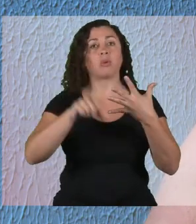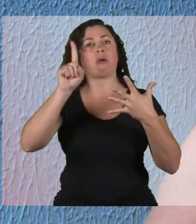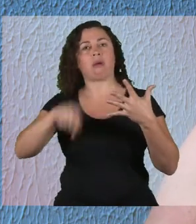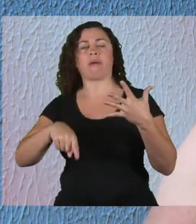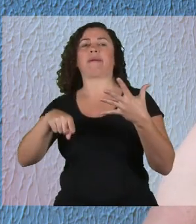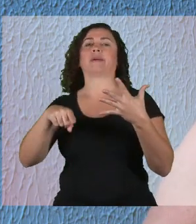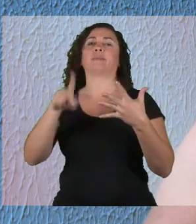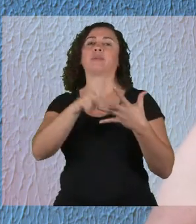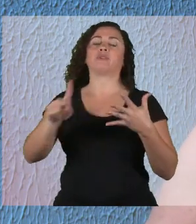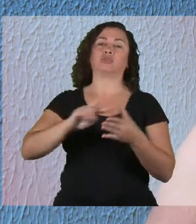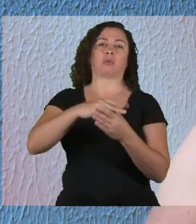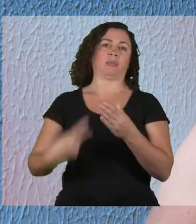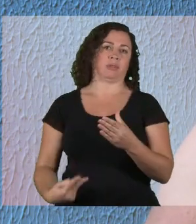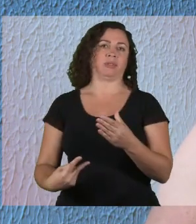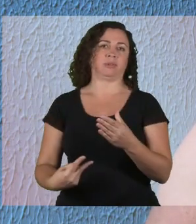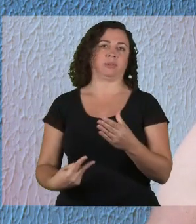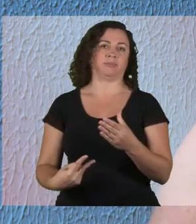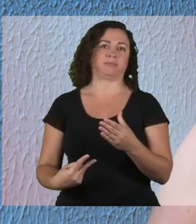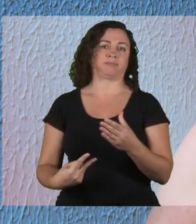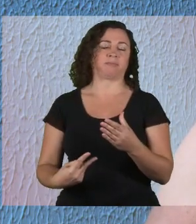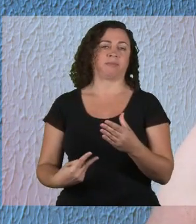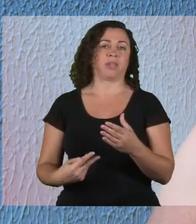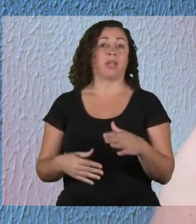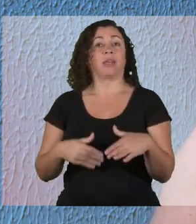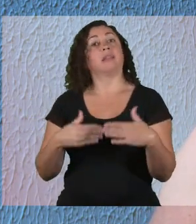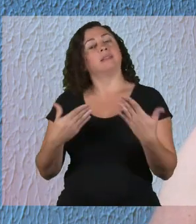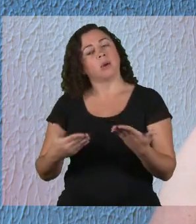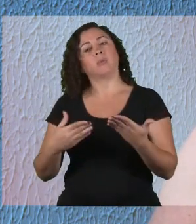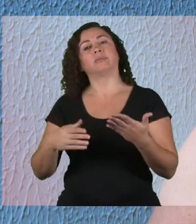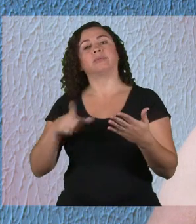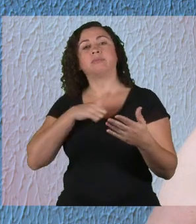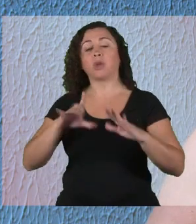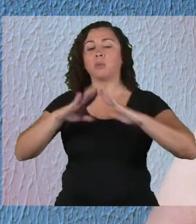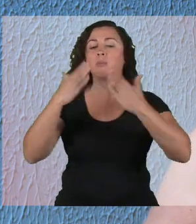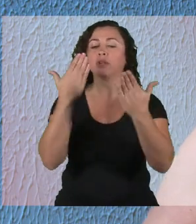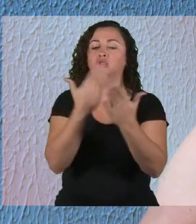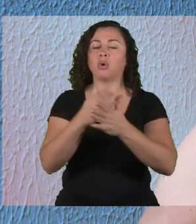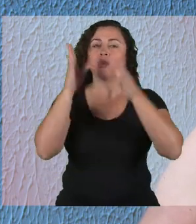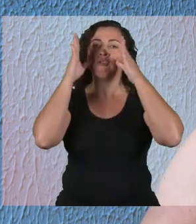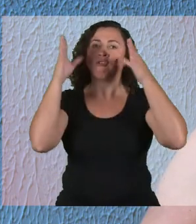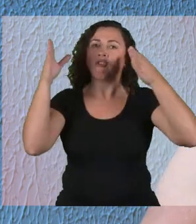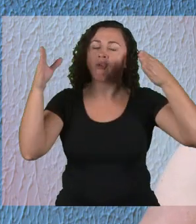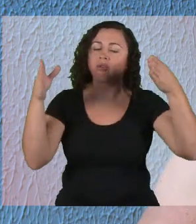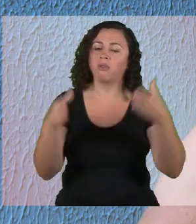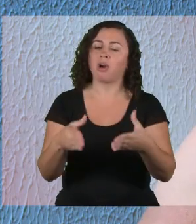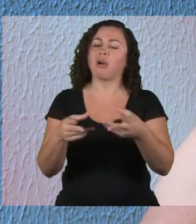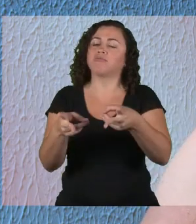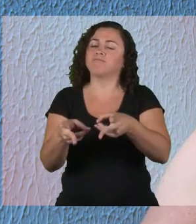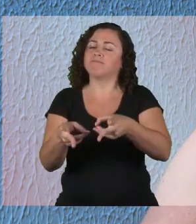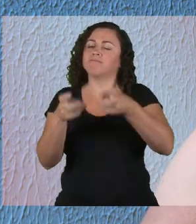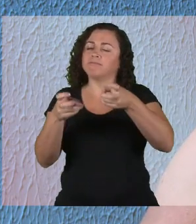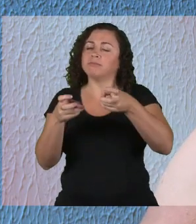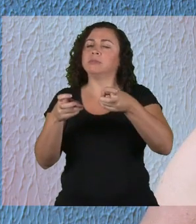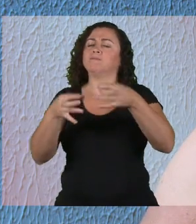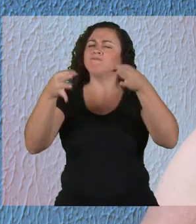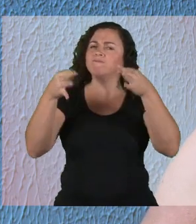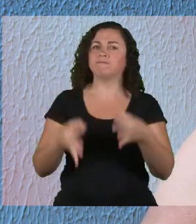as disciplinas, em que é uma escola voltada, pensada